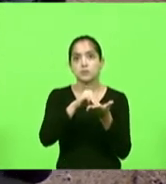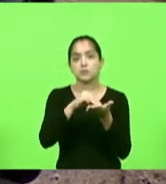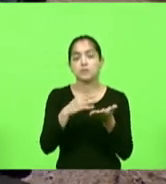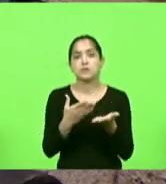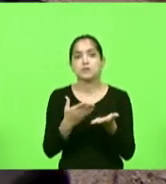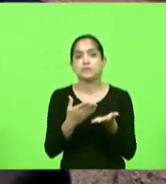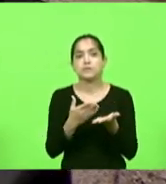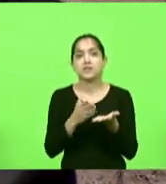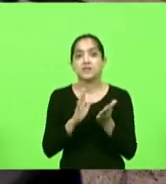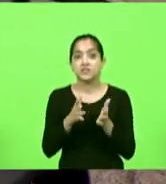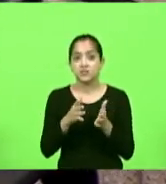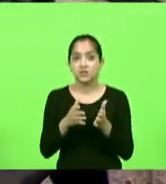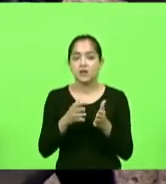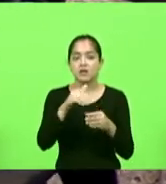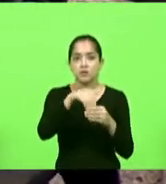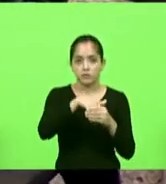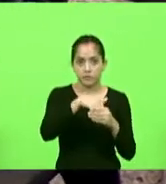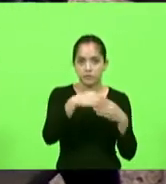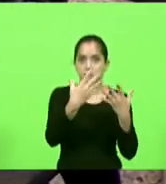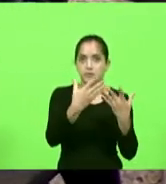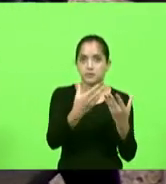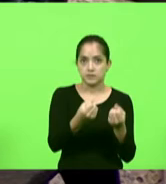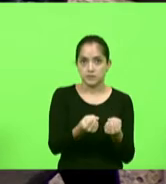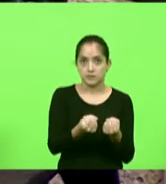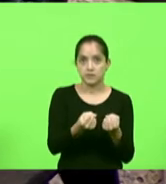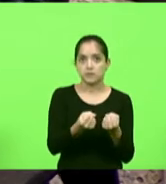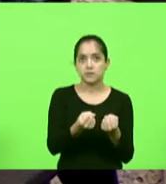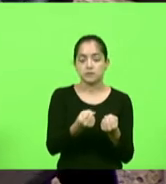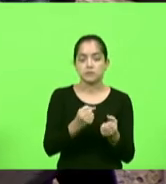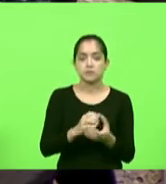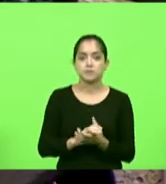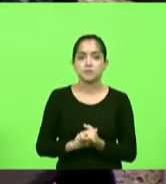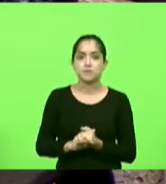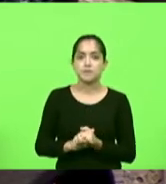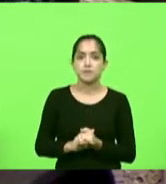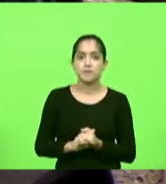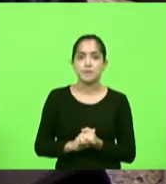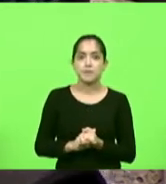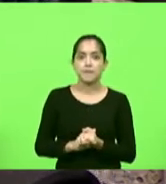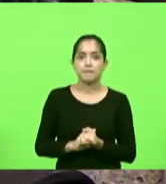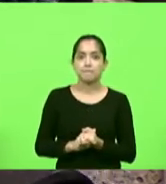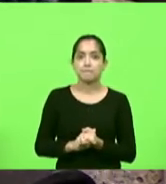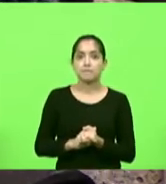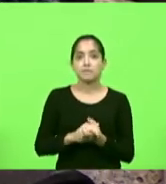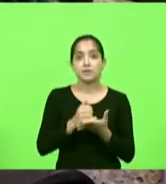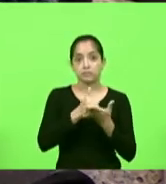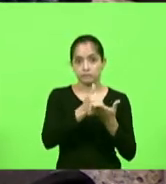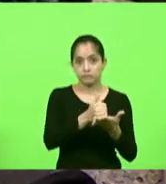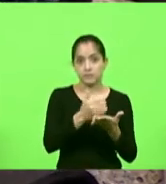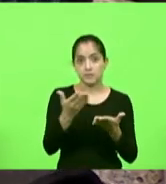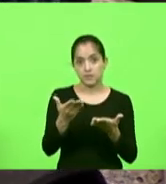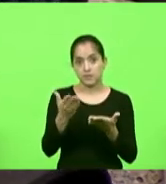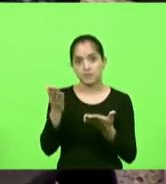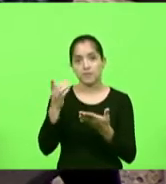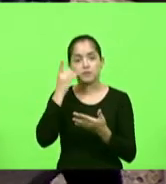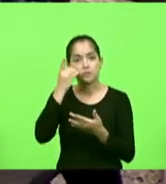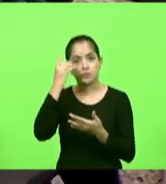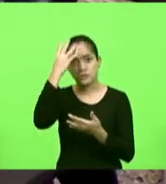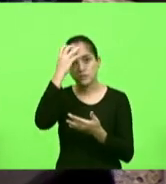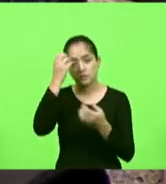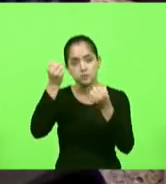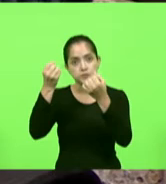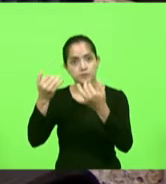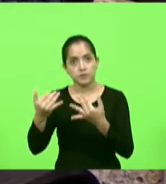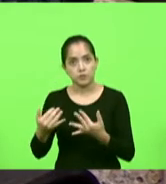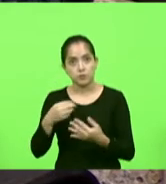que já de antemão voto favorável também a essa moção e reforçar o que disse o deputado Ismael quando o